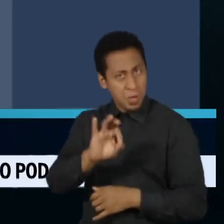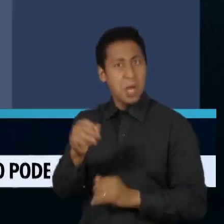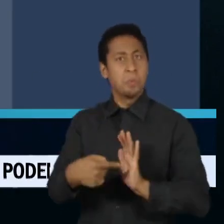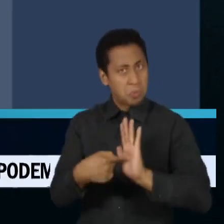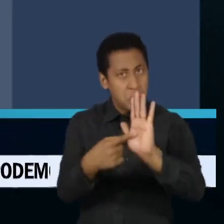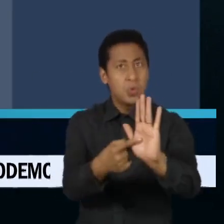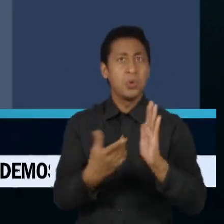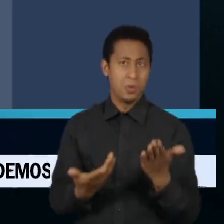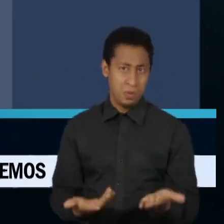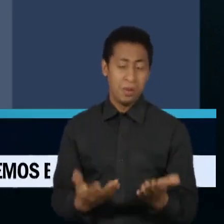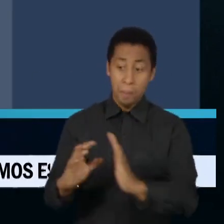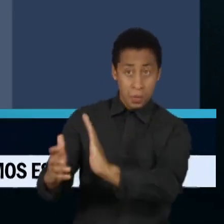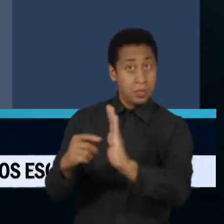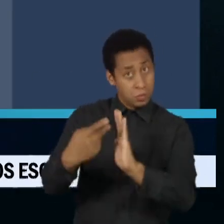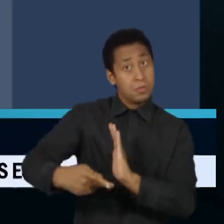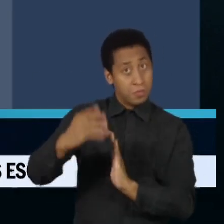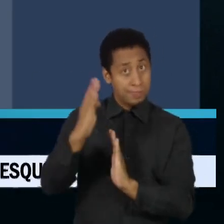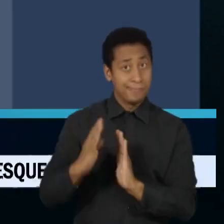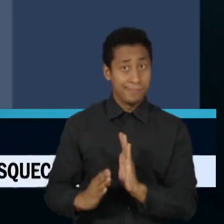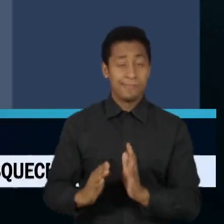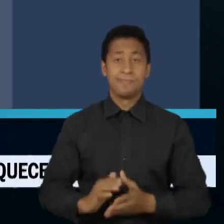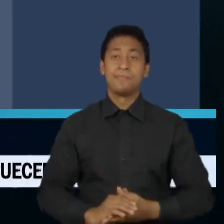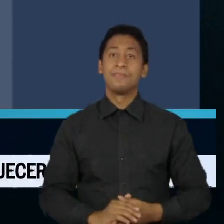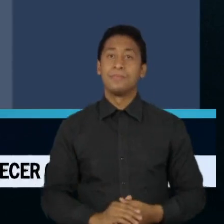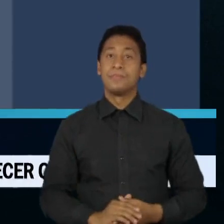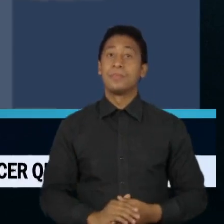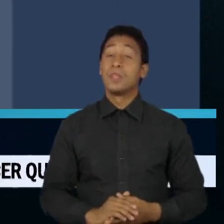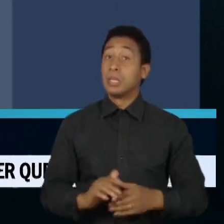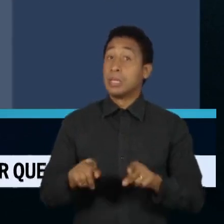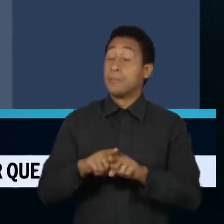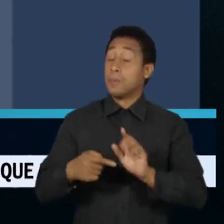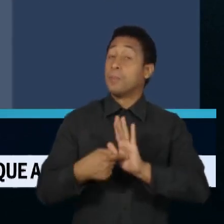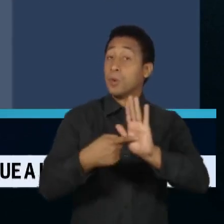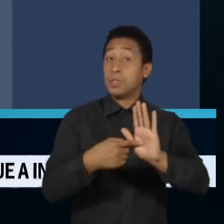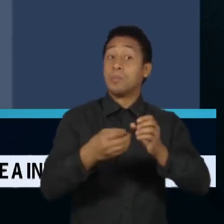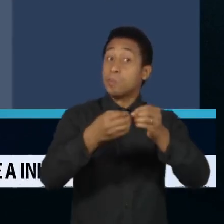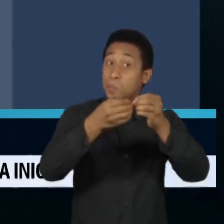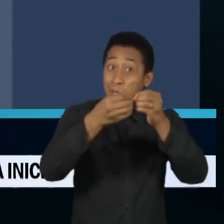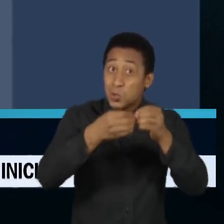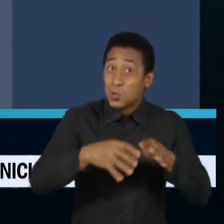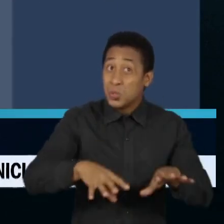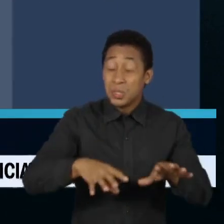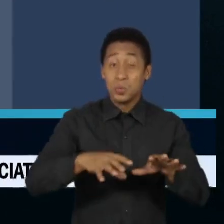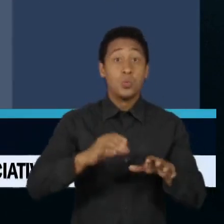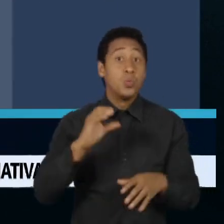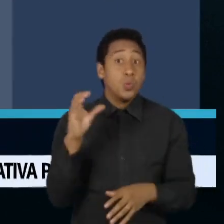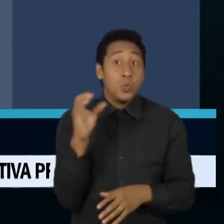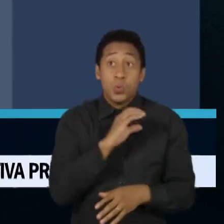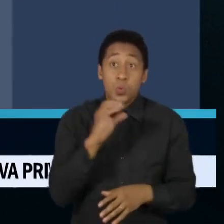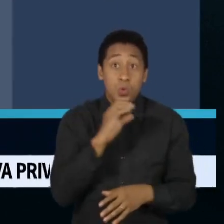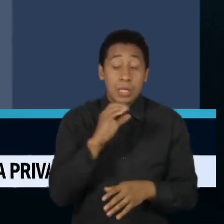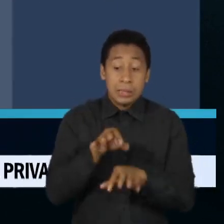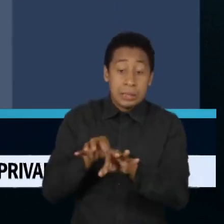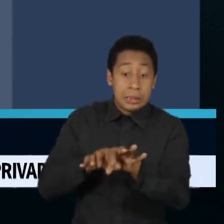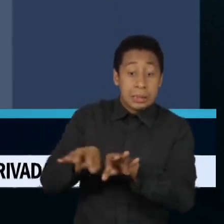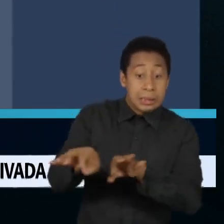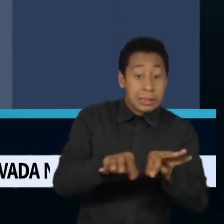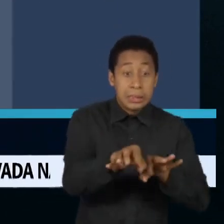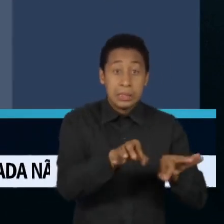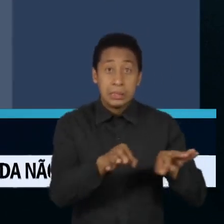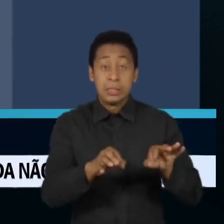legais pelos partidos políticos brasileiros e aponta prejuízos à urgente e inadiável ampliação da